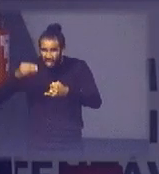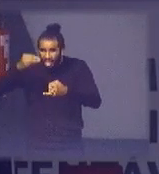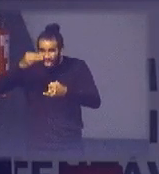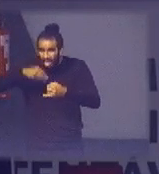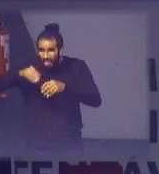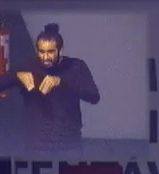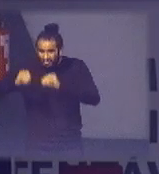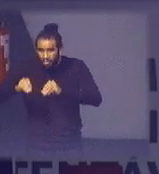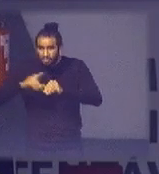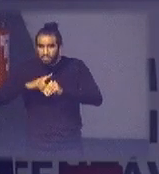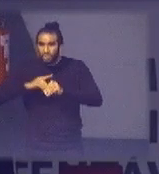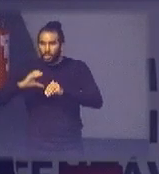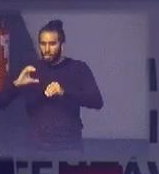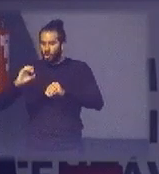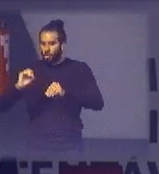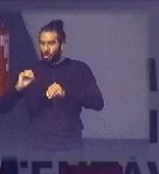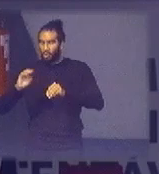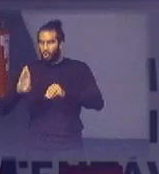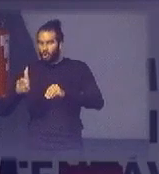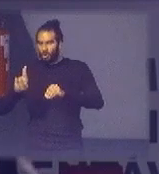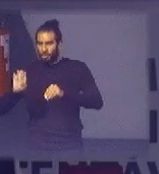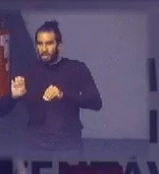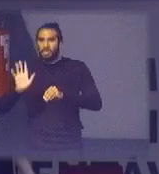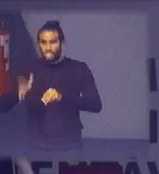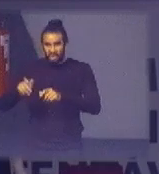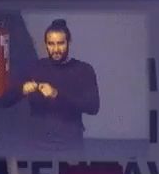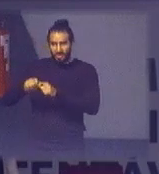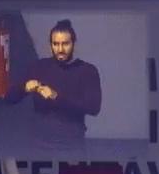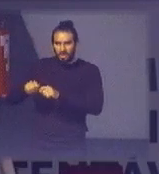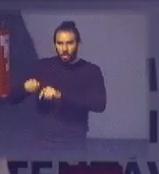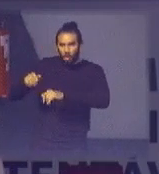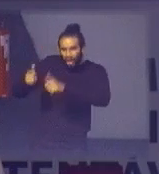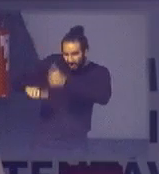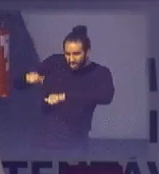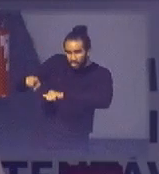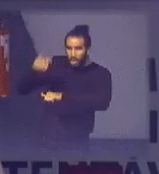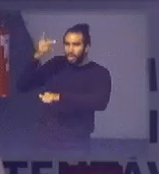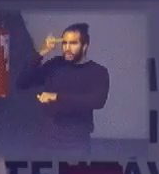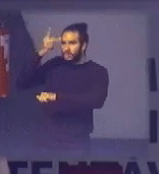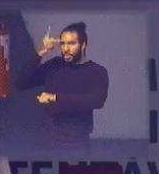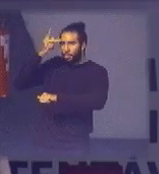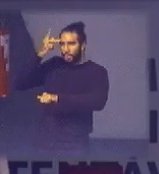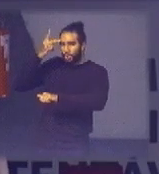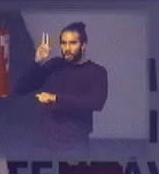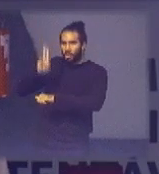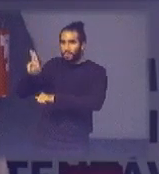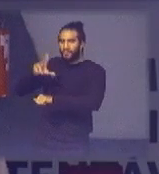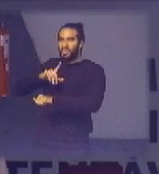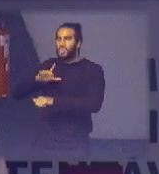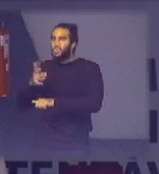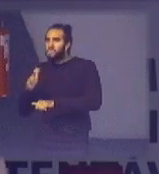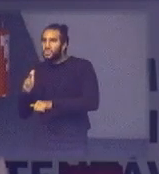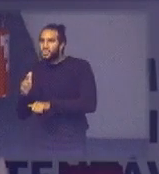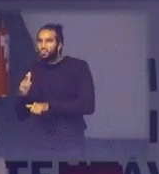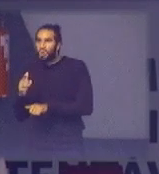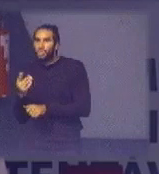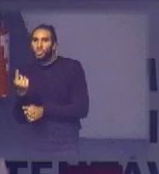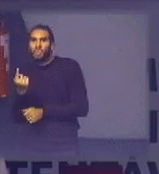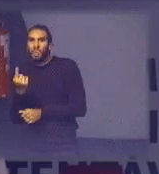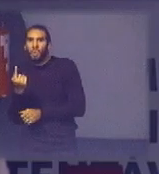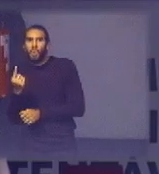cobre a gente já fez o levantamento na Universidade de São Paulo um projeto de pesquisa que a gente fez lá meio quilo de cobre por cada tubo desse